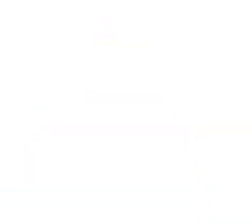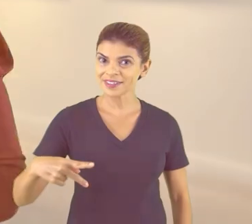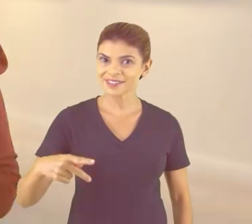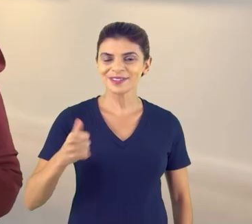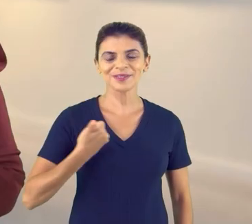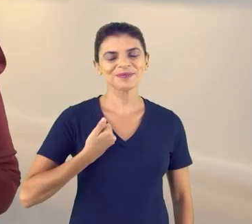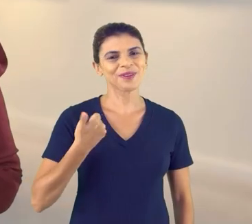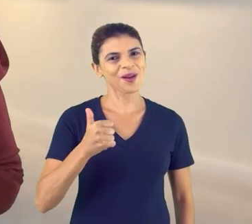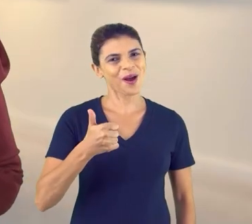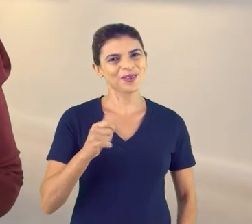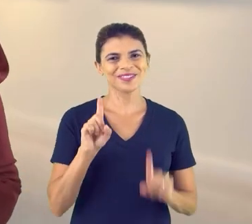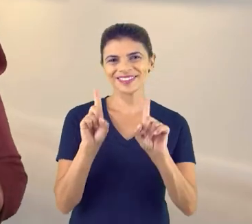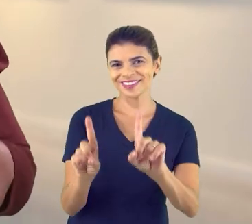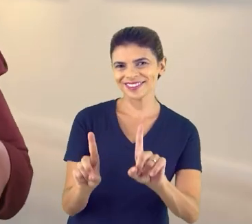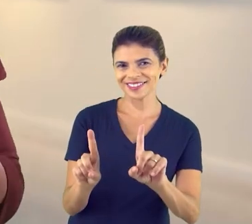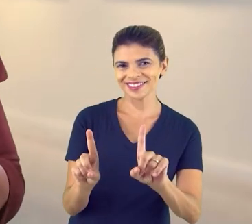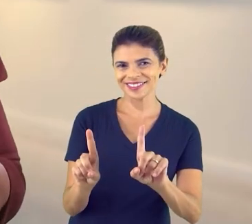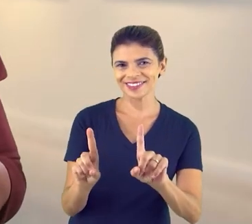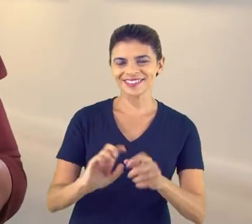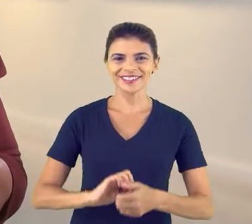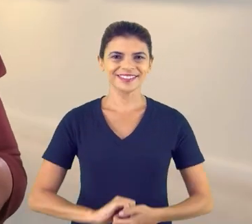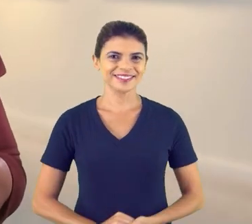Feliz seu PP! Somos todas 11!